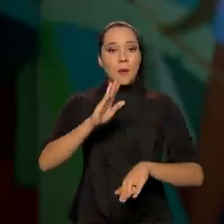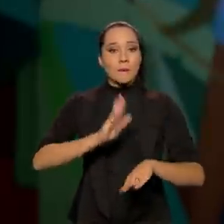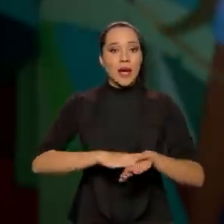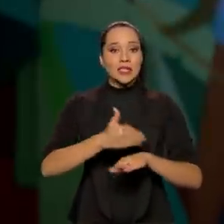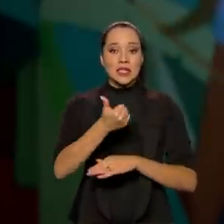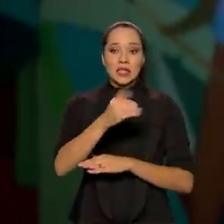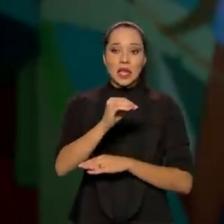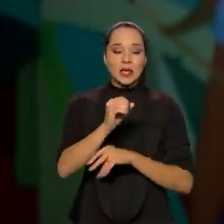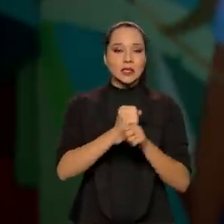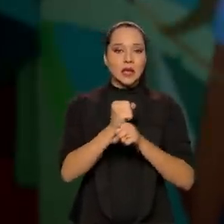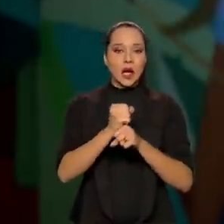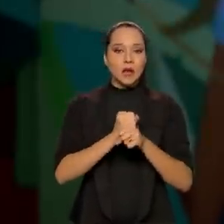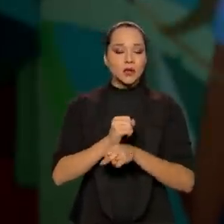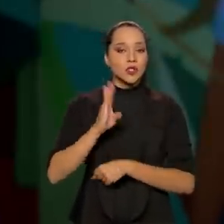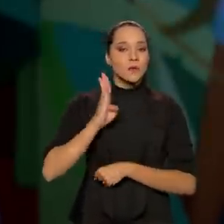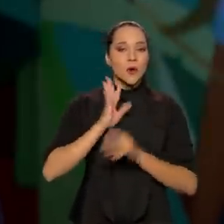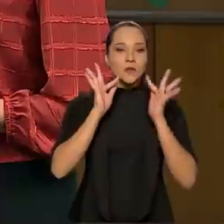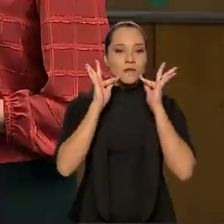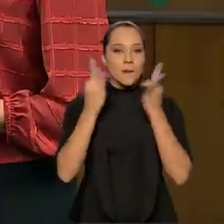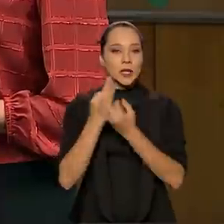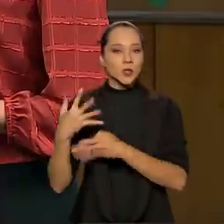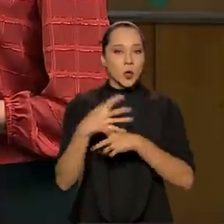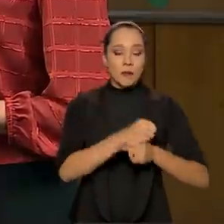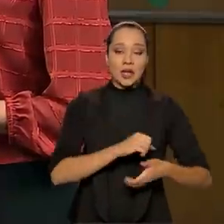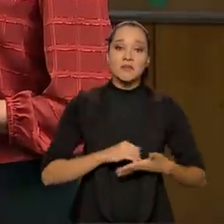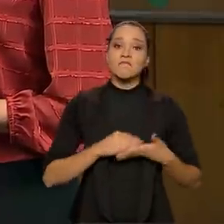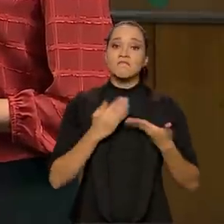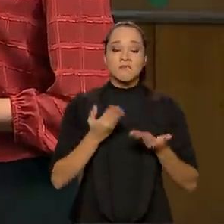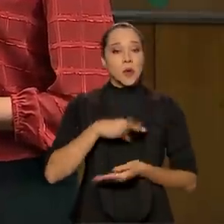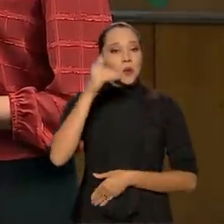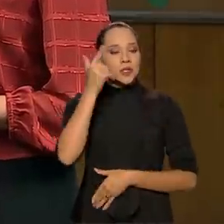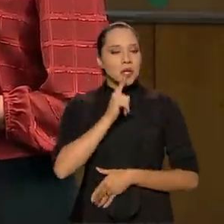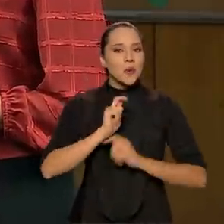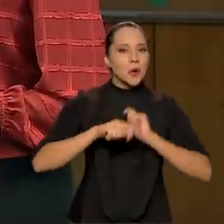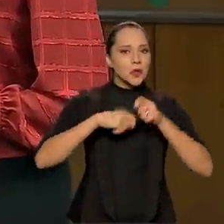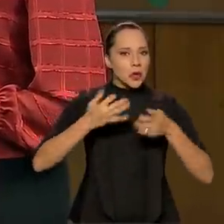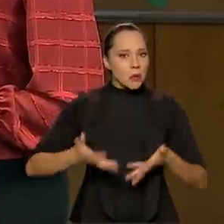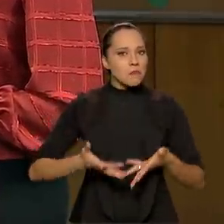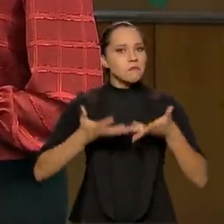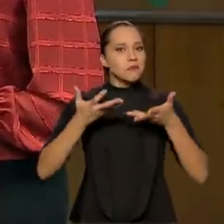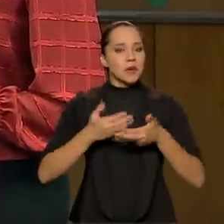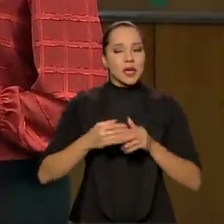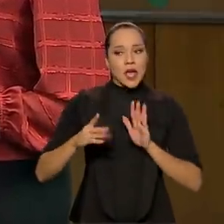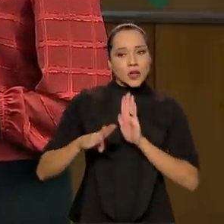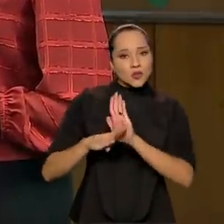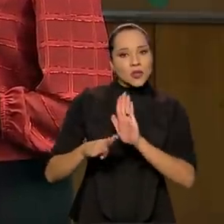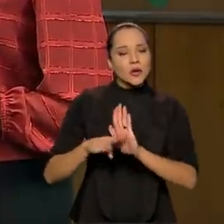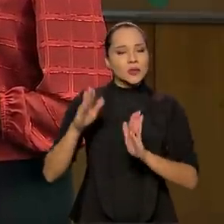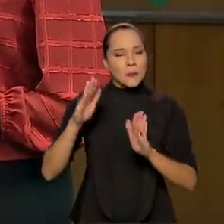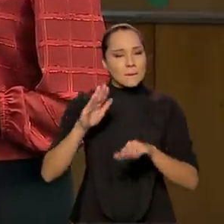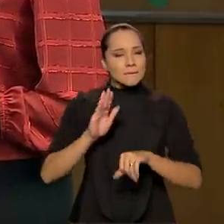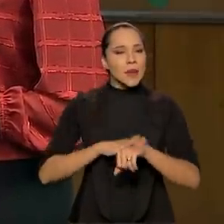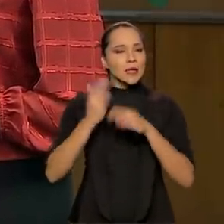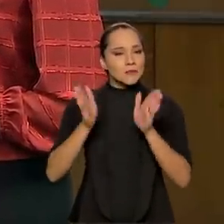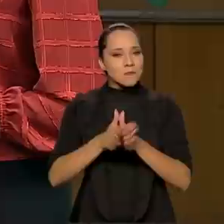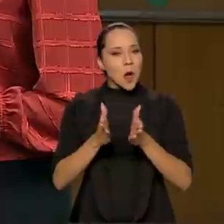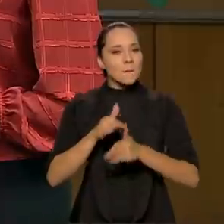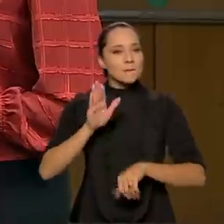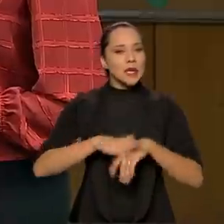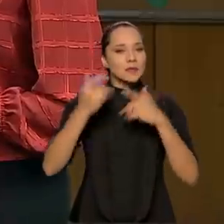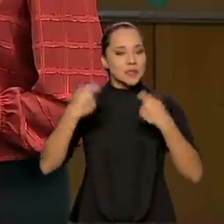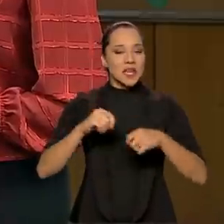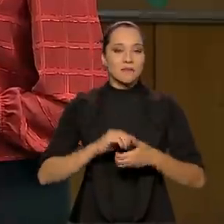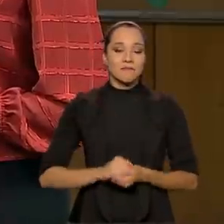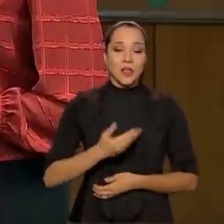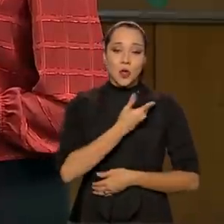10 anos de Bolsa Família. Então, conseguimos manter a economia funcionando e atender os mais necessitados. Então, o nosso governo